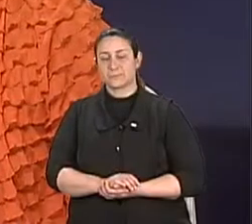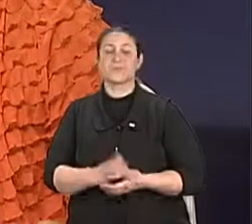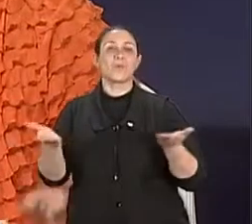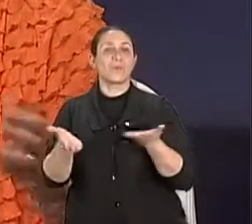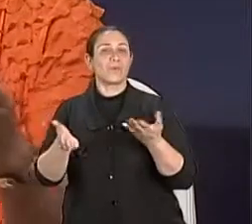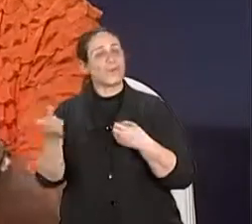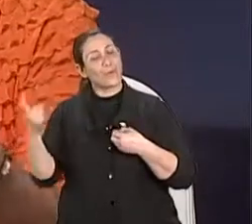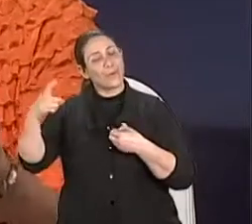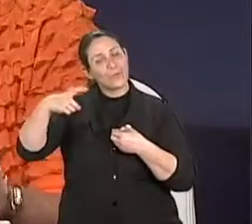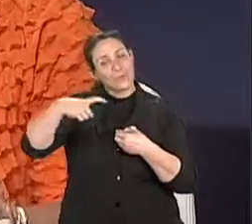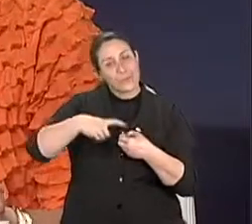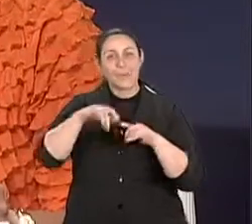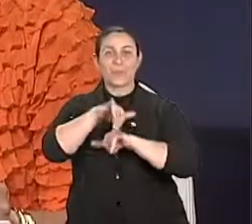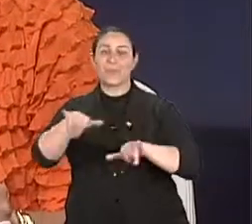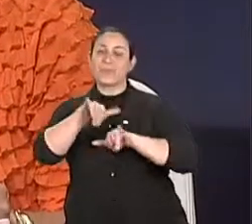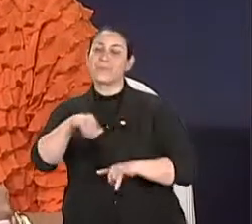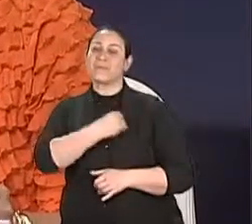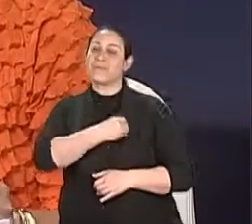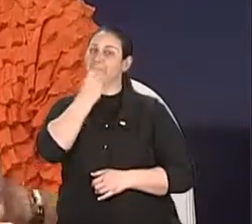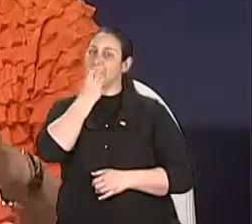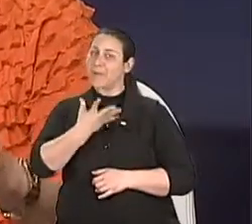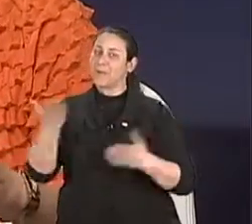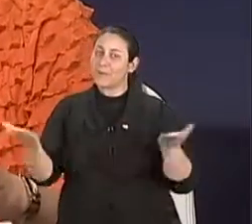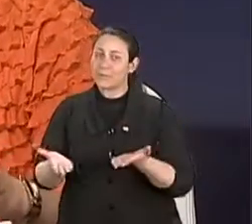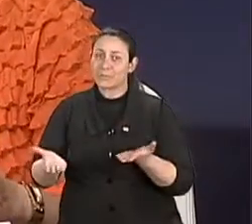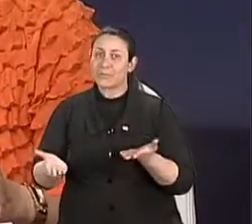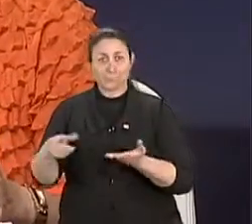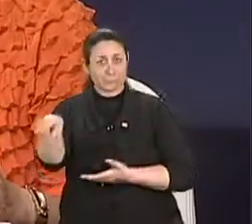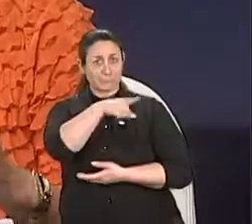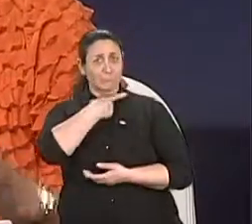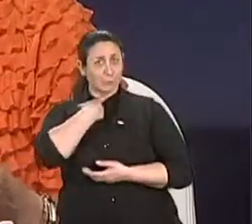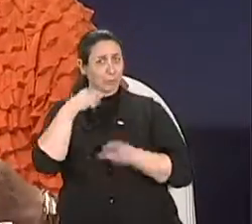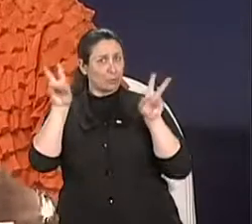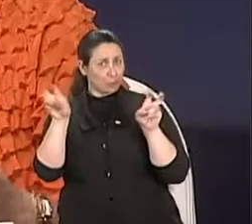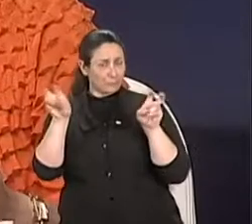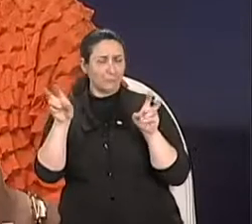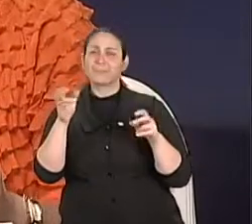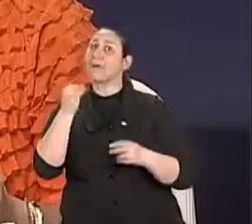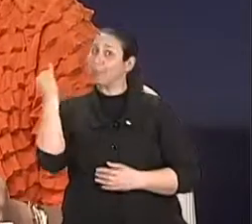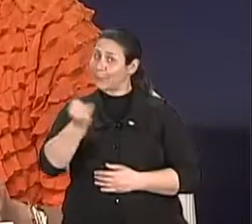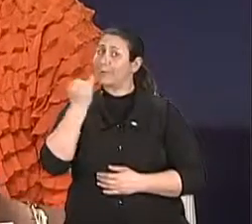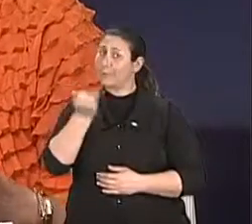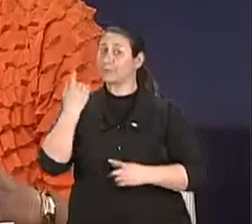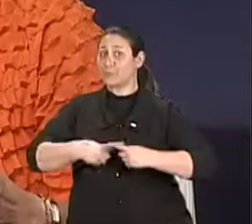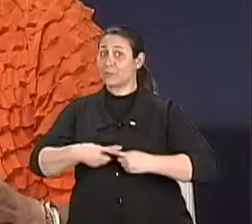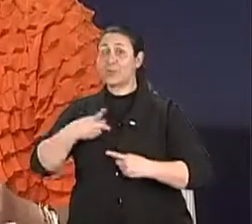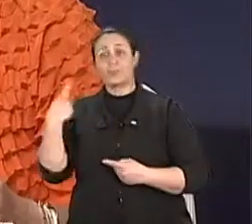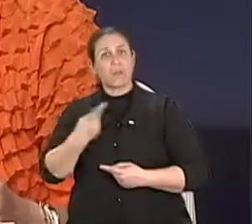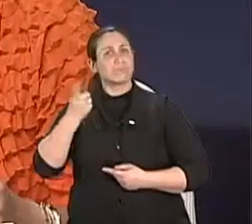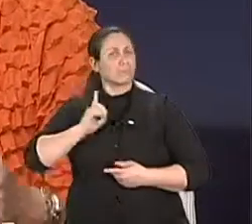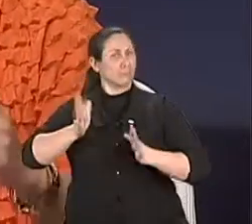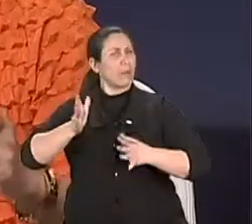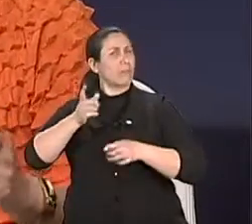Estamos voltando com o nosso Viva Bem de hoje, né? Vocês estão gostando que a gente tá conversando? Pois é exatamente pra isso que a gente tem esse espaço há